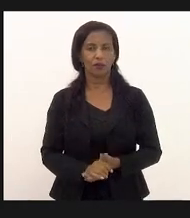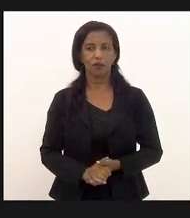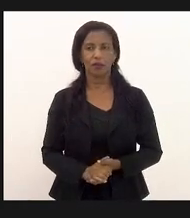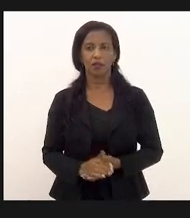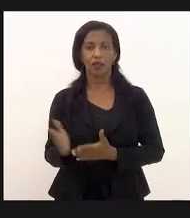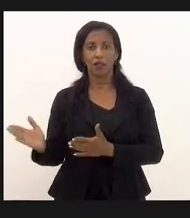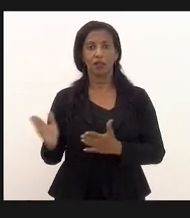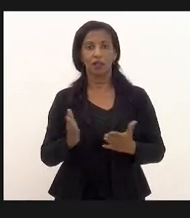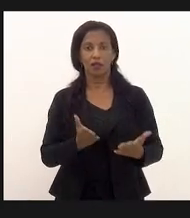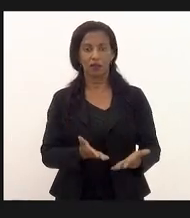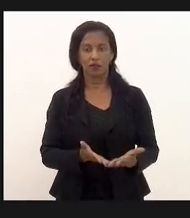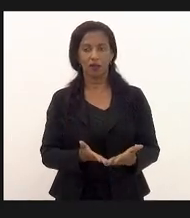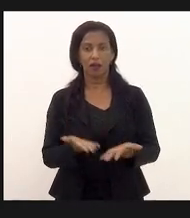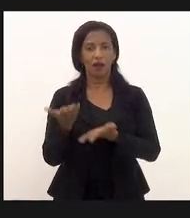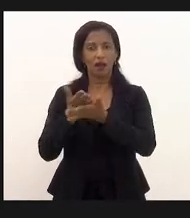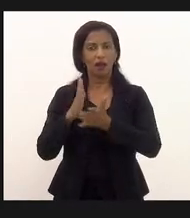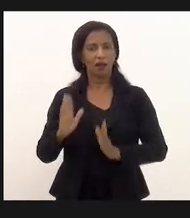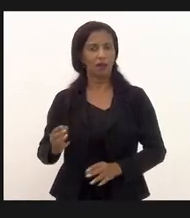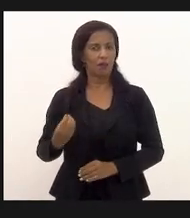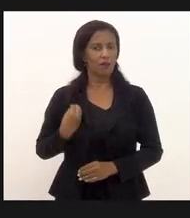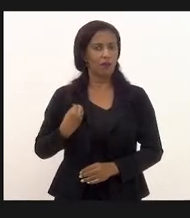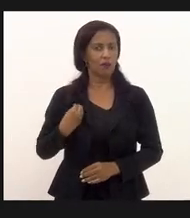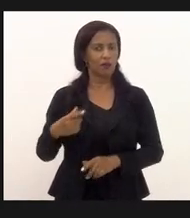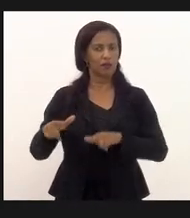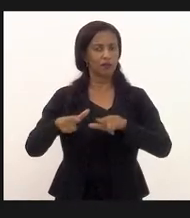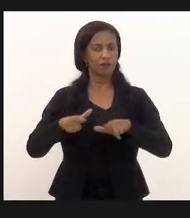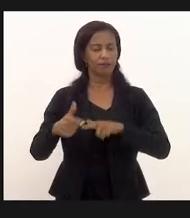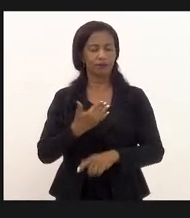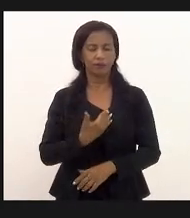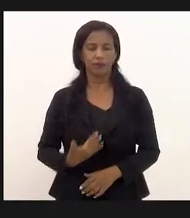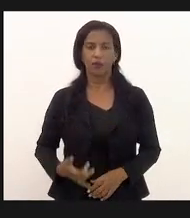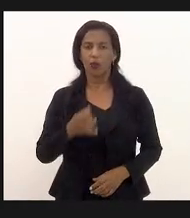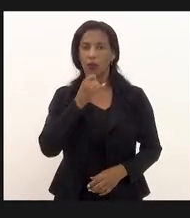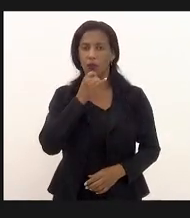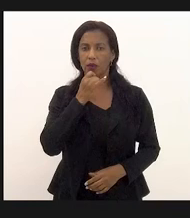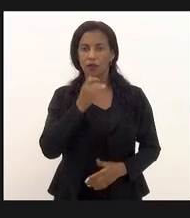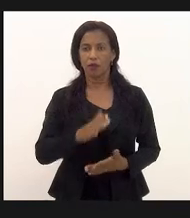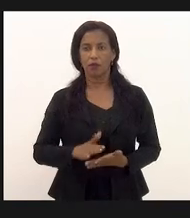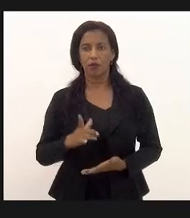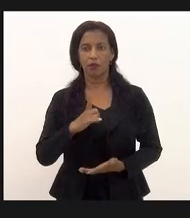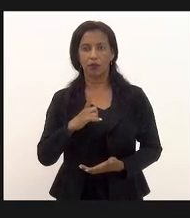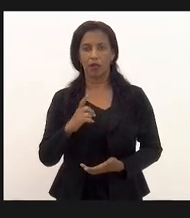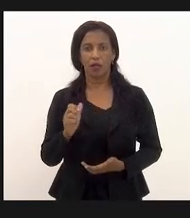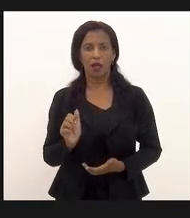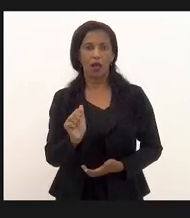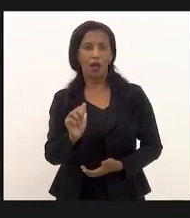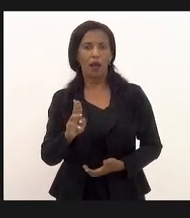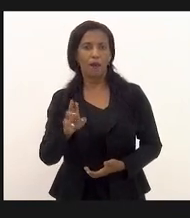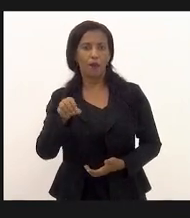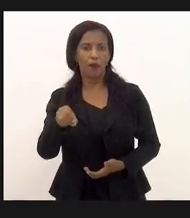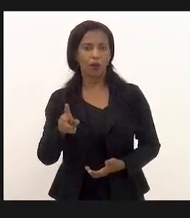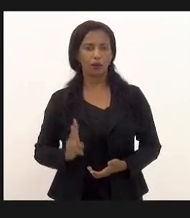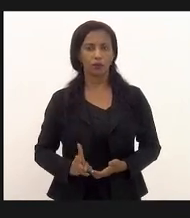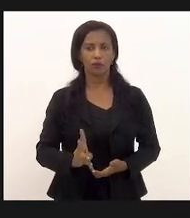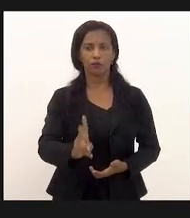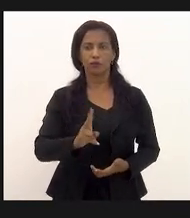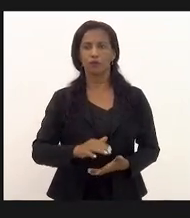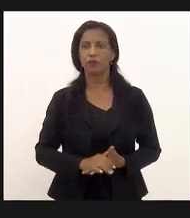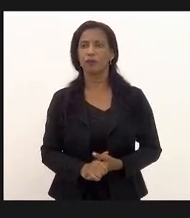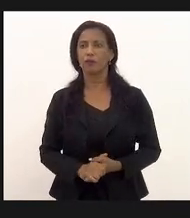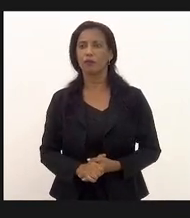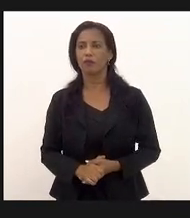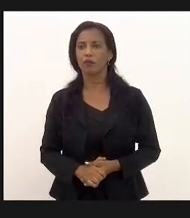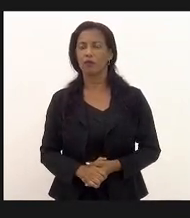venha a acabar com a vida do servidor público como por exemplo a gente tem a questão aí do abono permanência se o abono permanência acabar